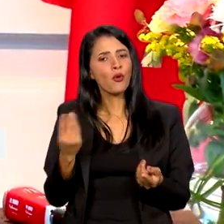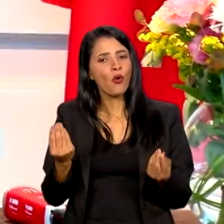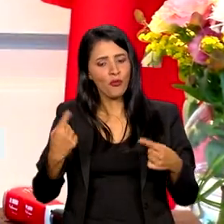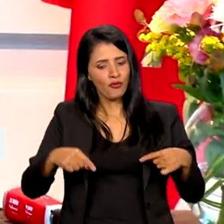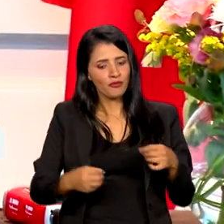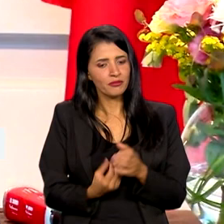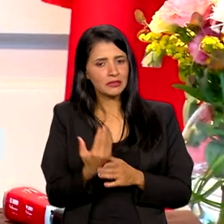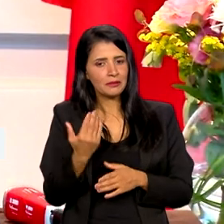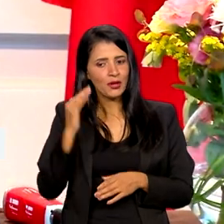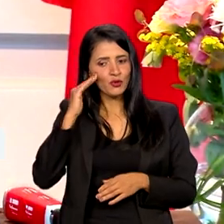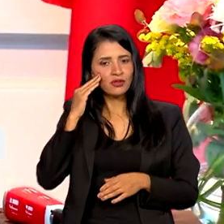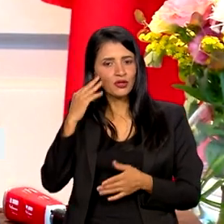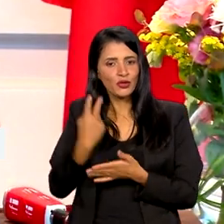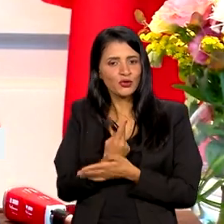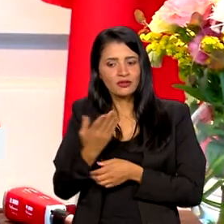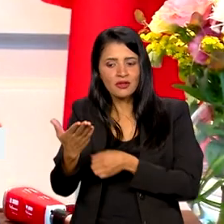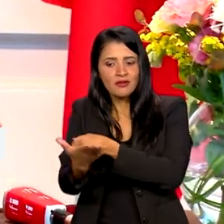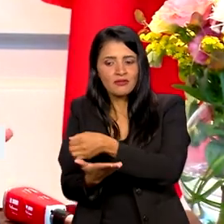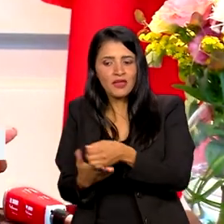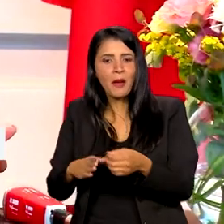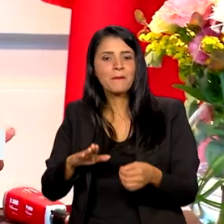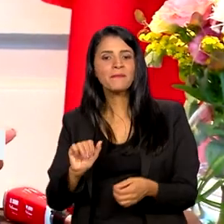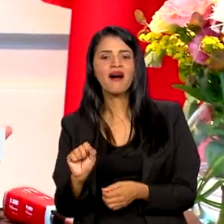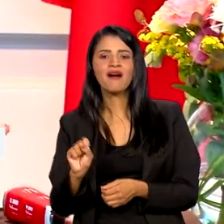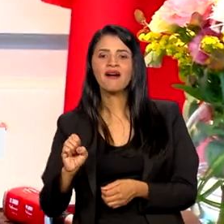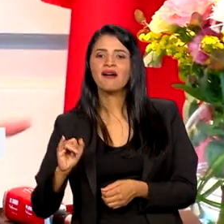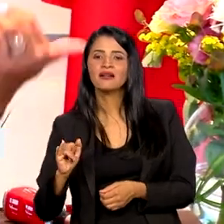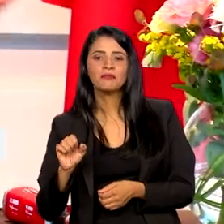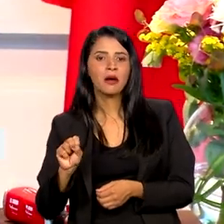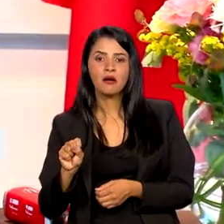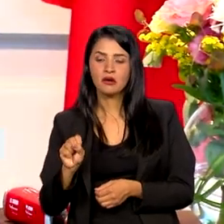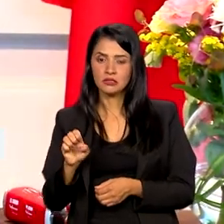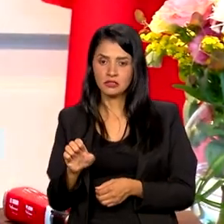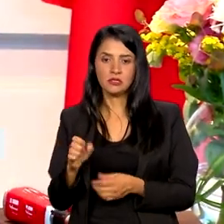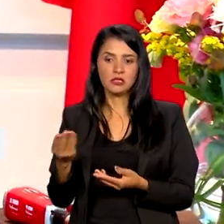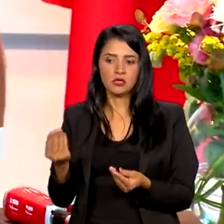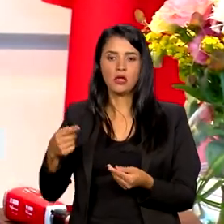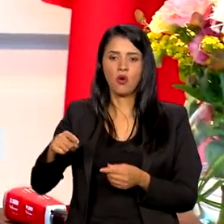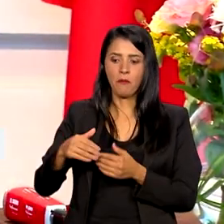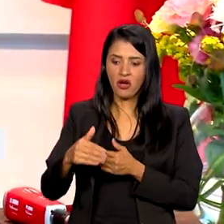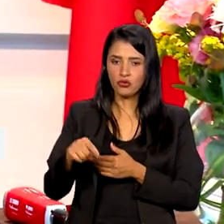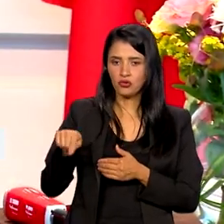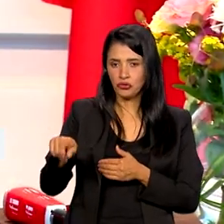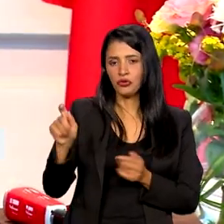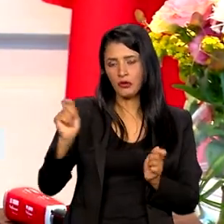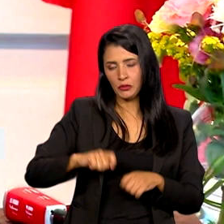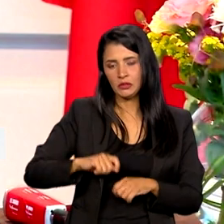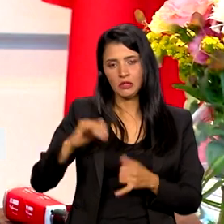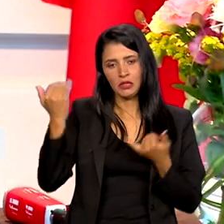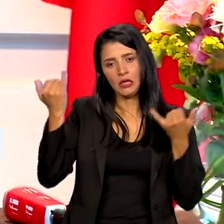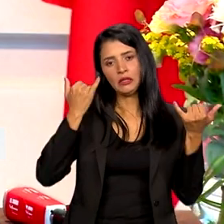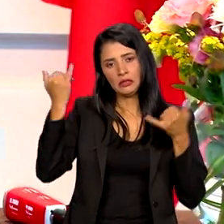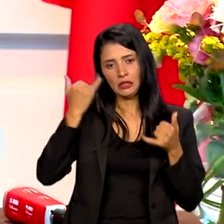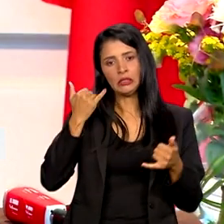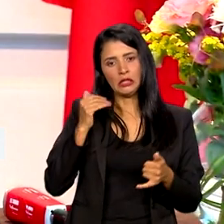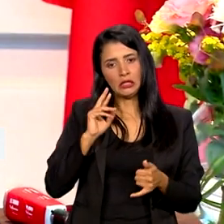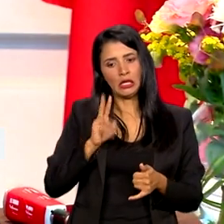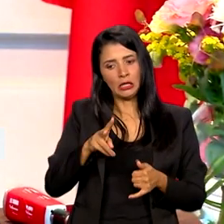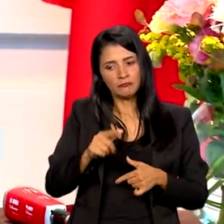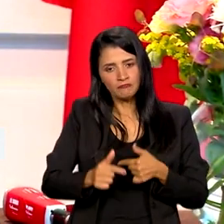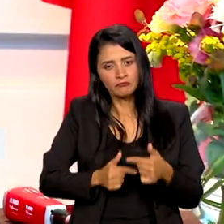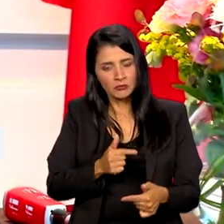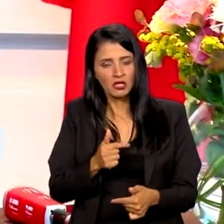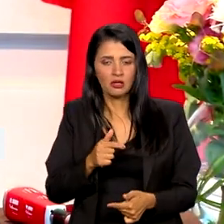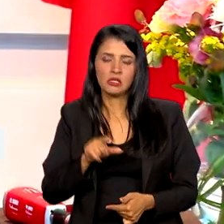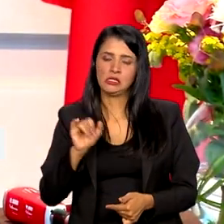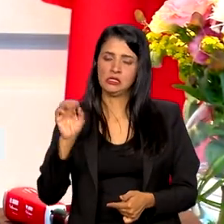política sem entender o que está acontecendo na base, sem entender o que está passando por uns movimentos. Então, a partir deles, a gente vai conseguir dar passos concretos. eu tenho certeza que